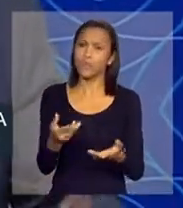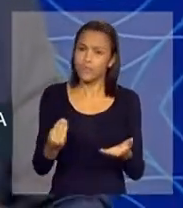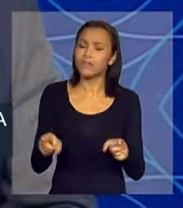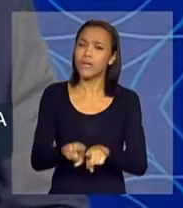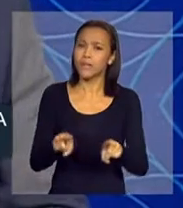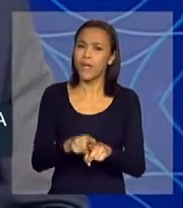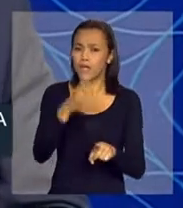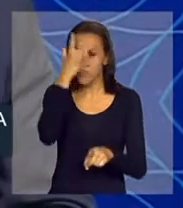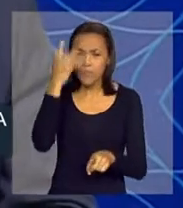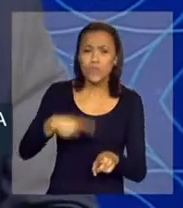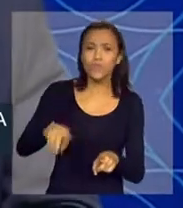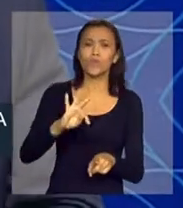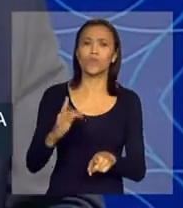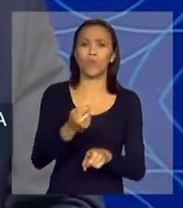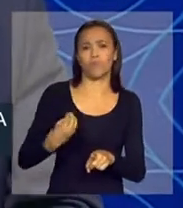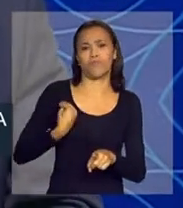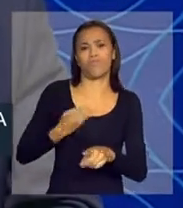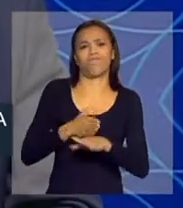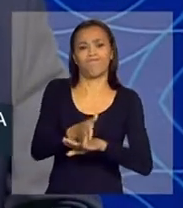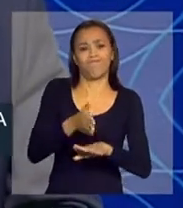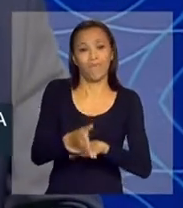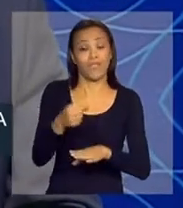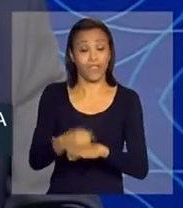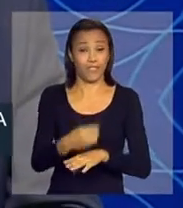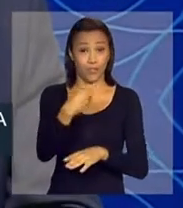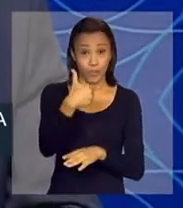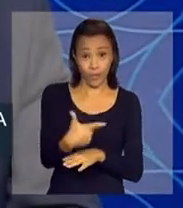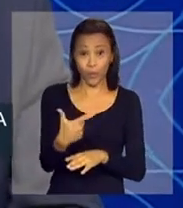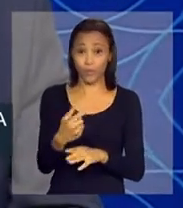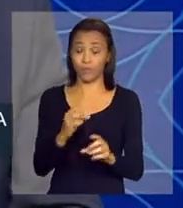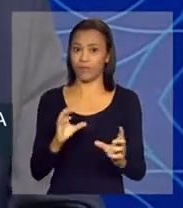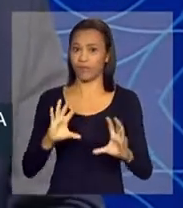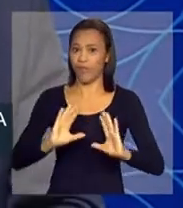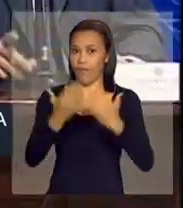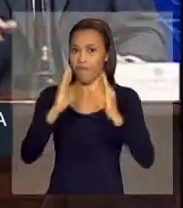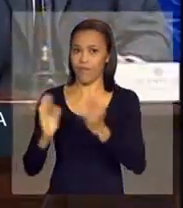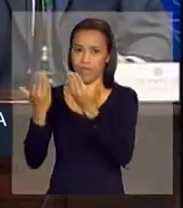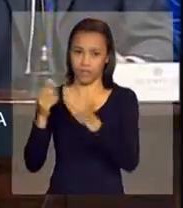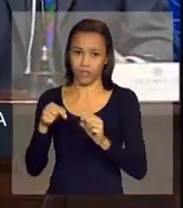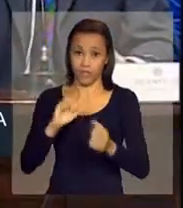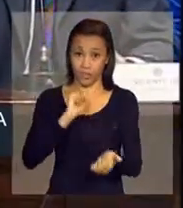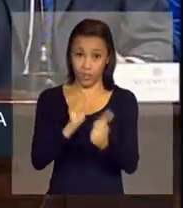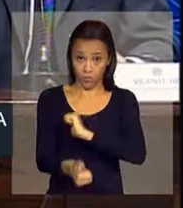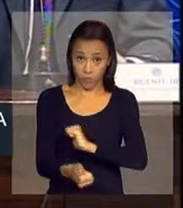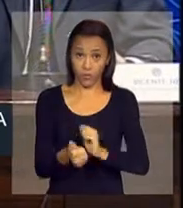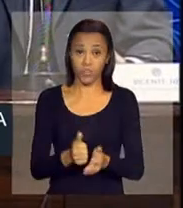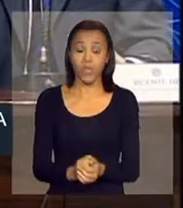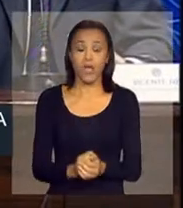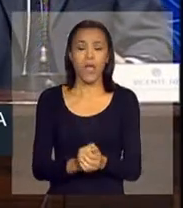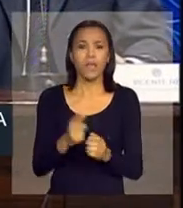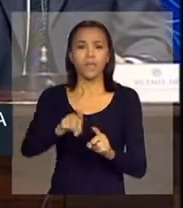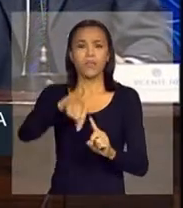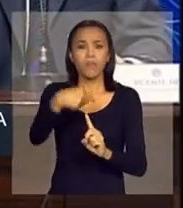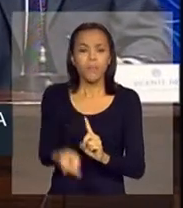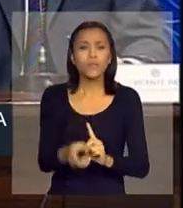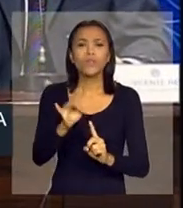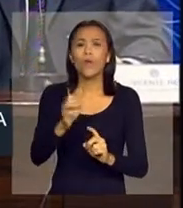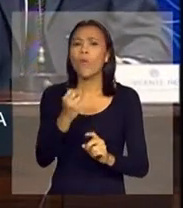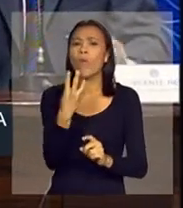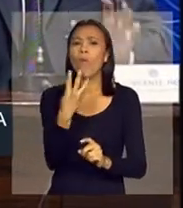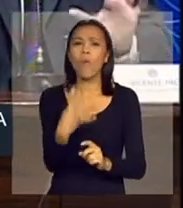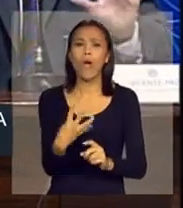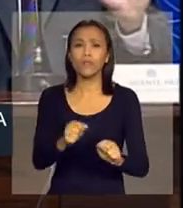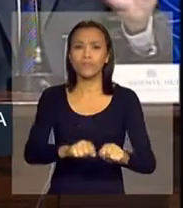ampla do país inteiro para esses dois grandes eventos. A próxima apresentação são apenas quatro lâminas que